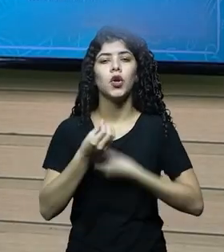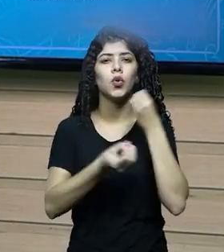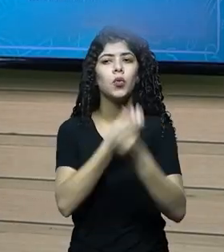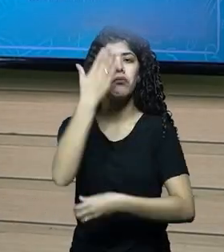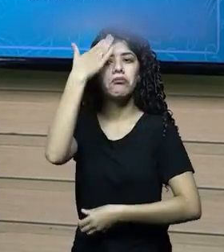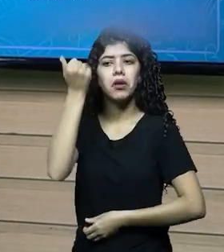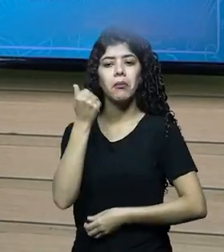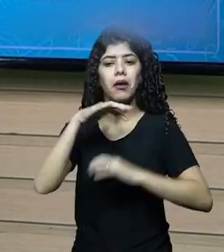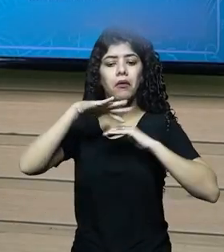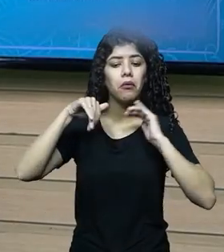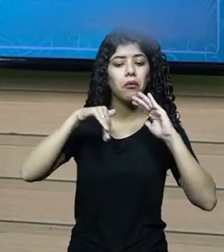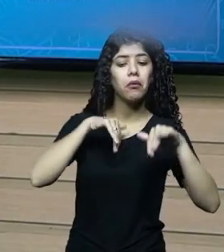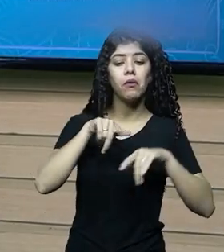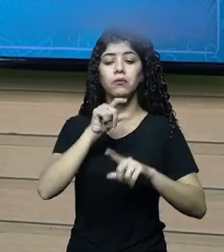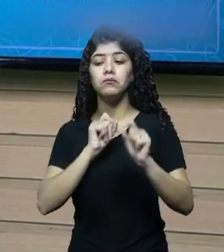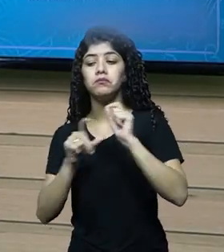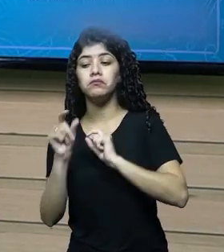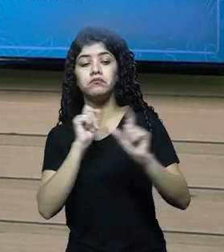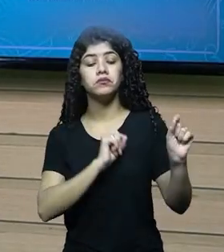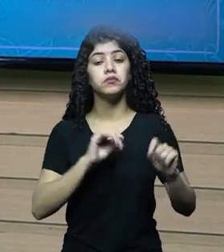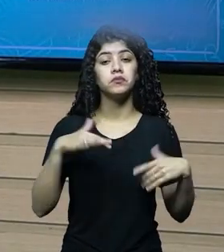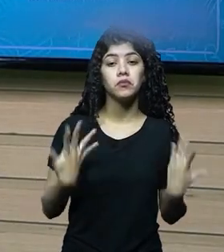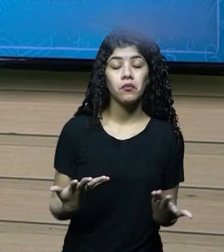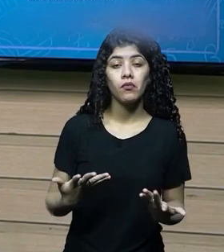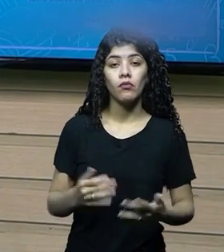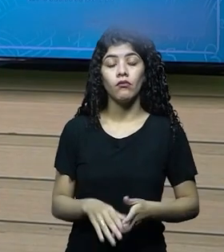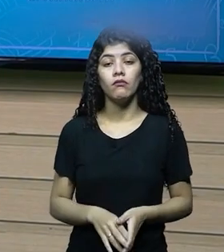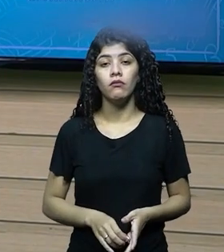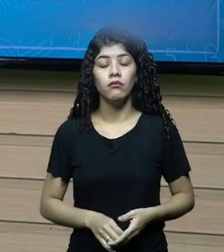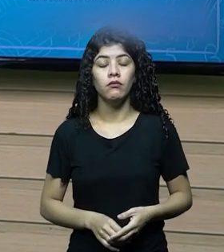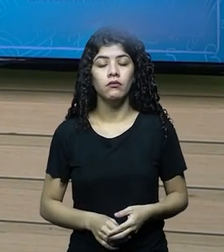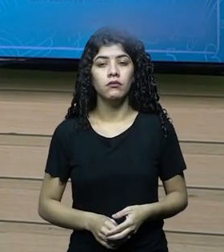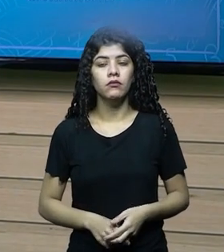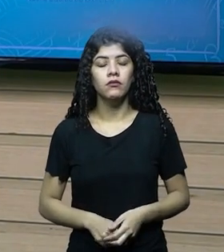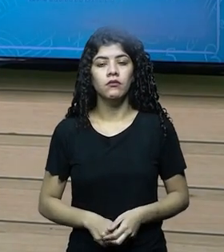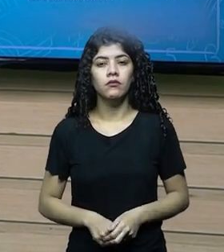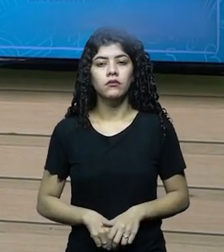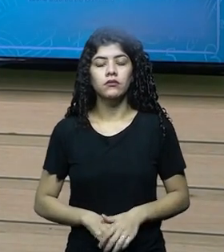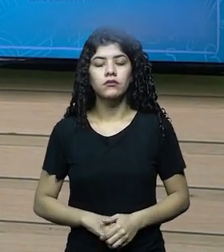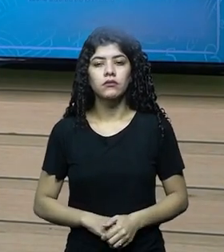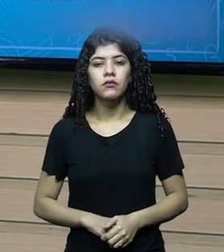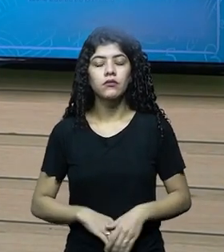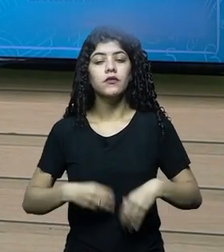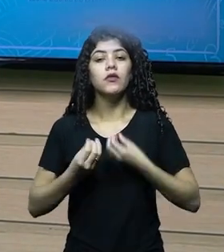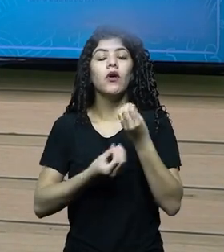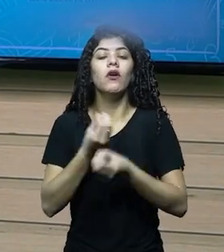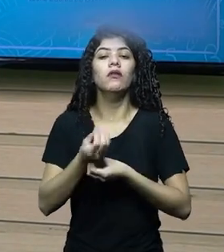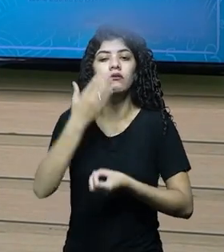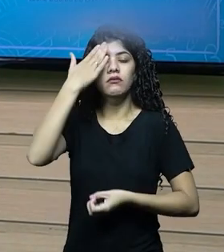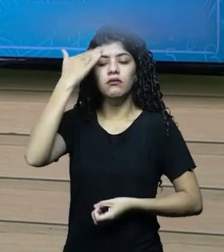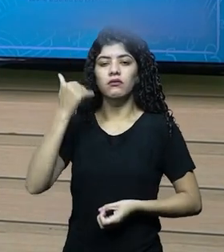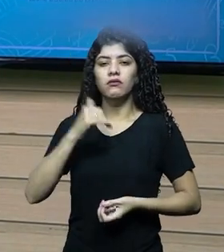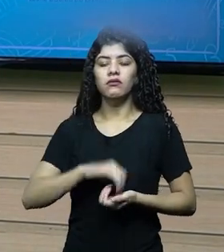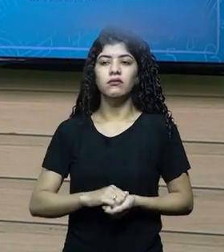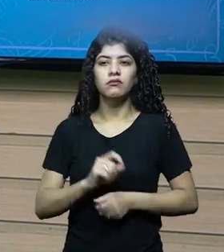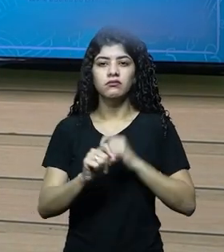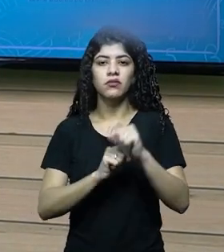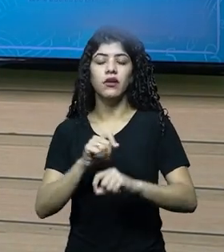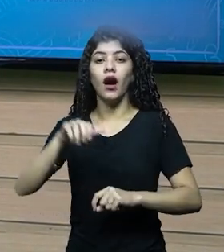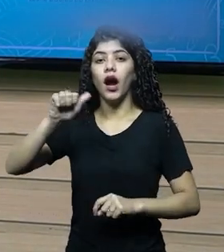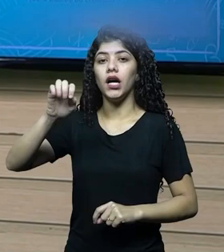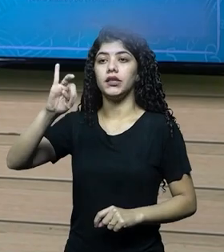discernir se o item, se ele é um ativo, se ele é um passivo, despesa ou receita? E se ele é um ativo, como é que eu vou saber se ele é um ativo biológico?